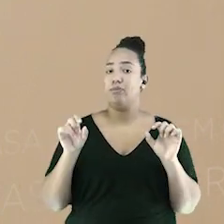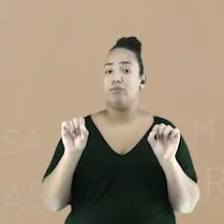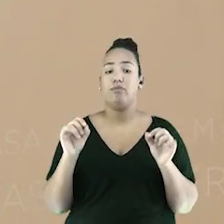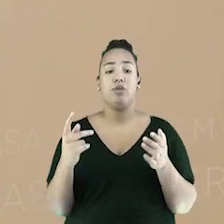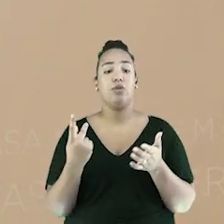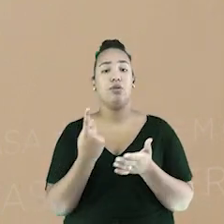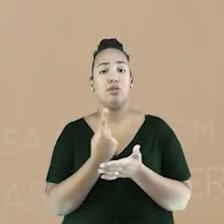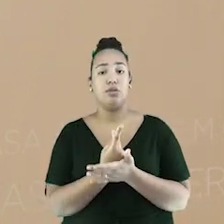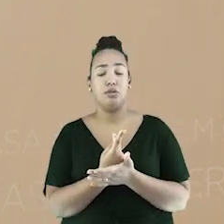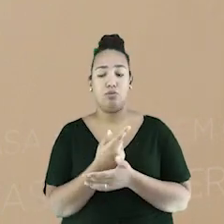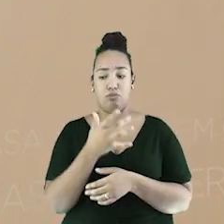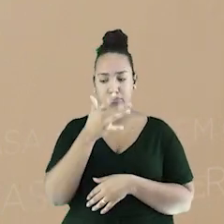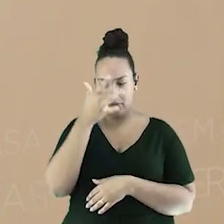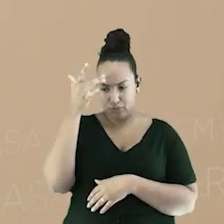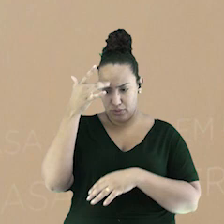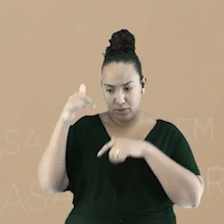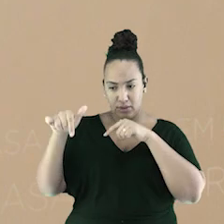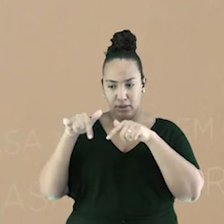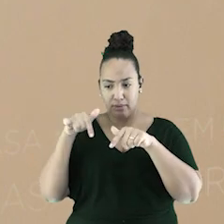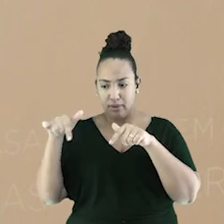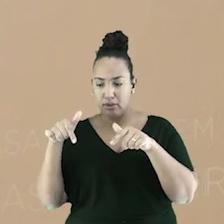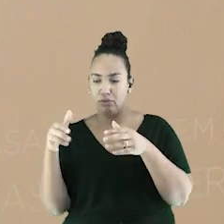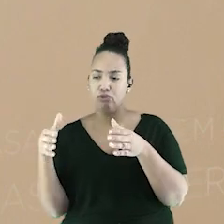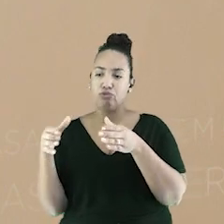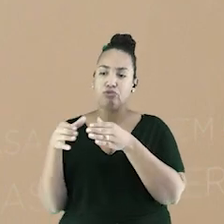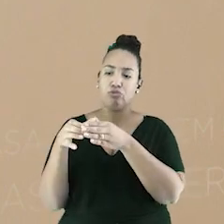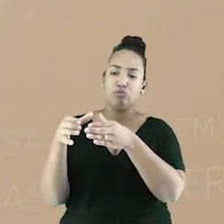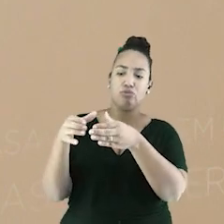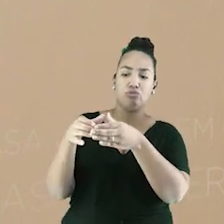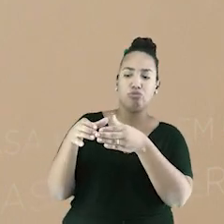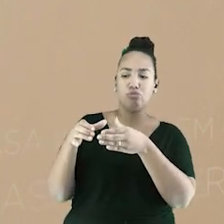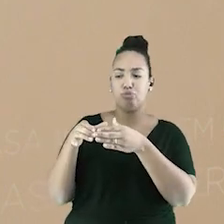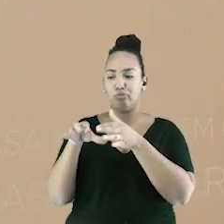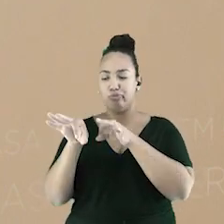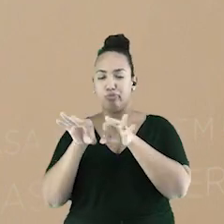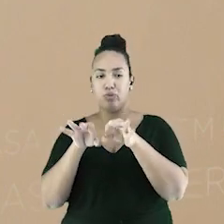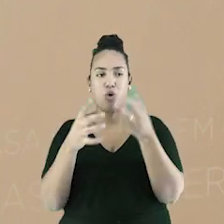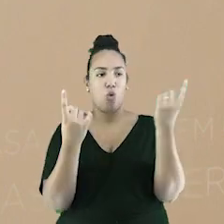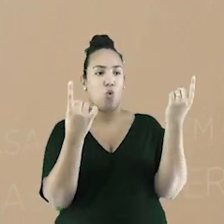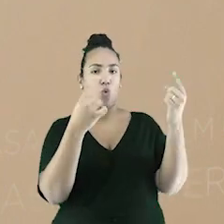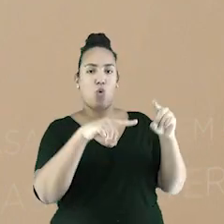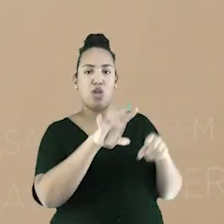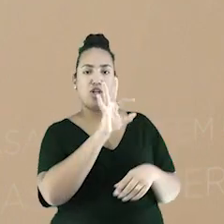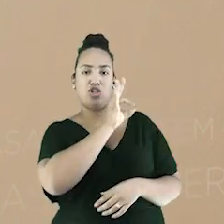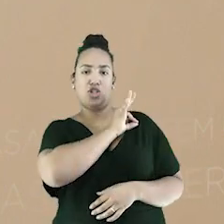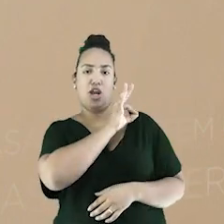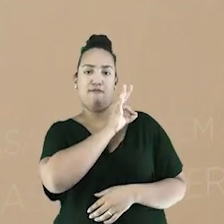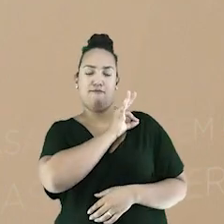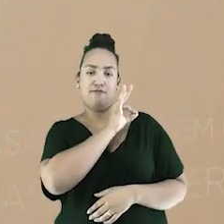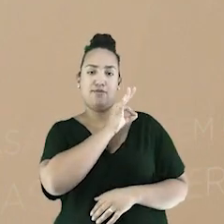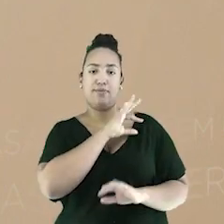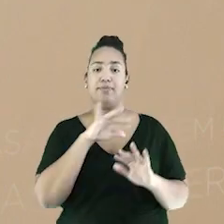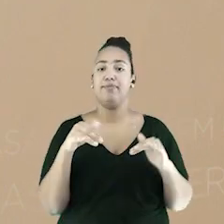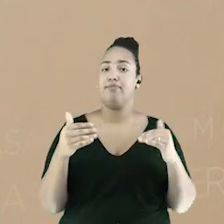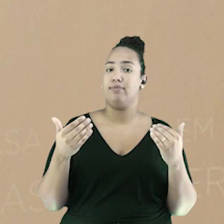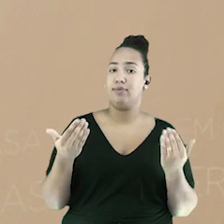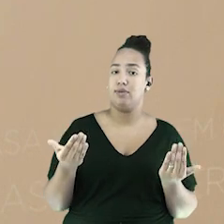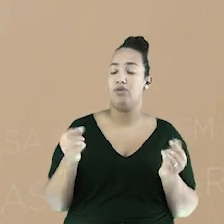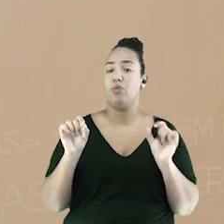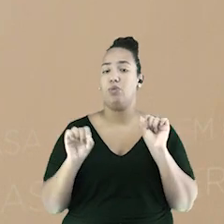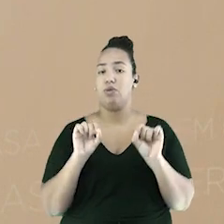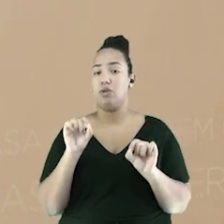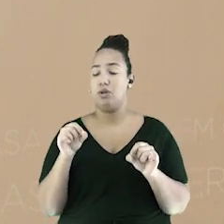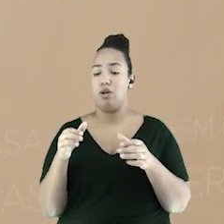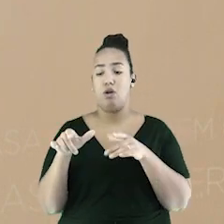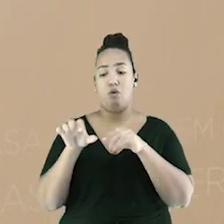Isso levou à criação das organizações de trabalhadores mais conhecidas no Brasil como sindicatos. E talvez você